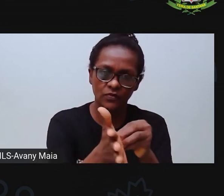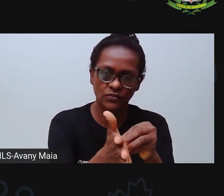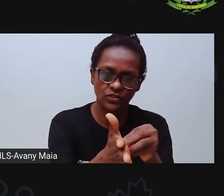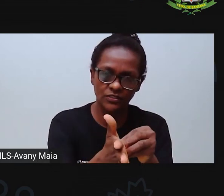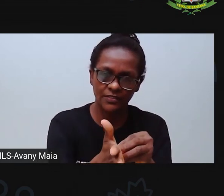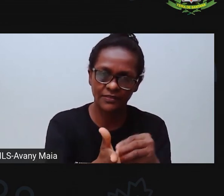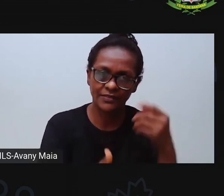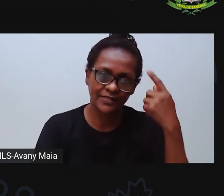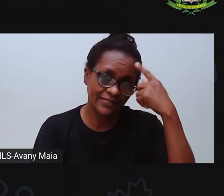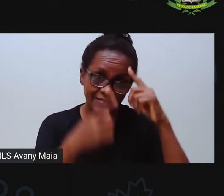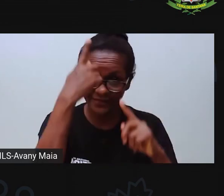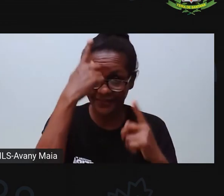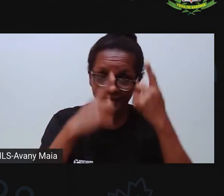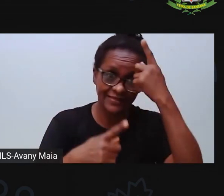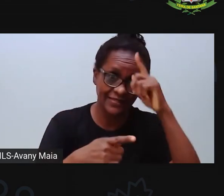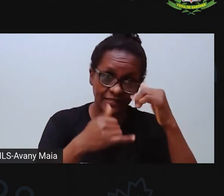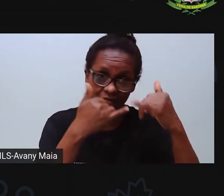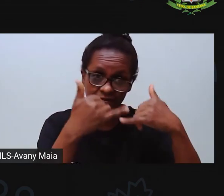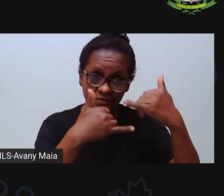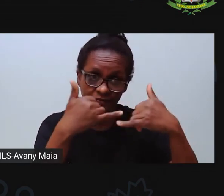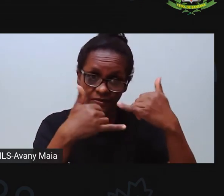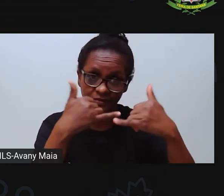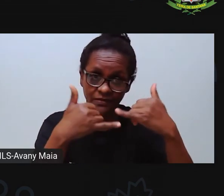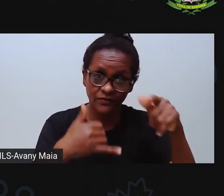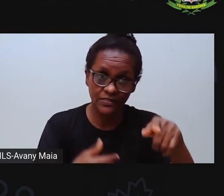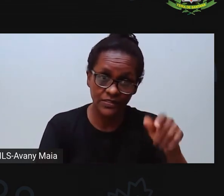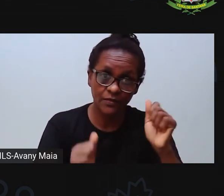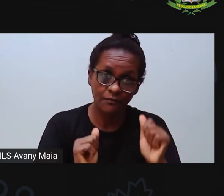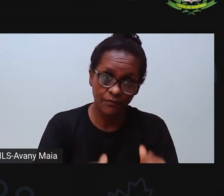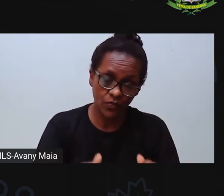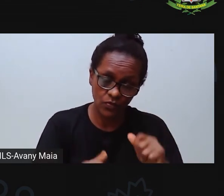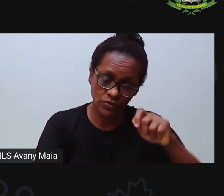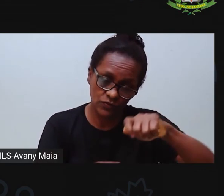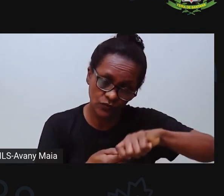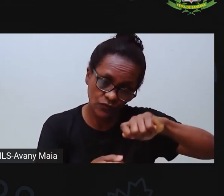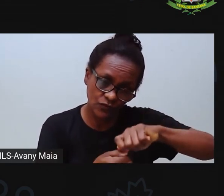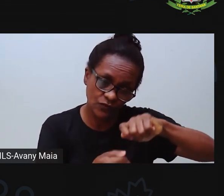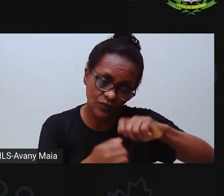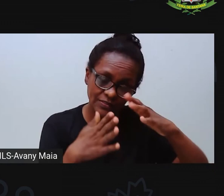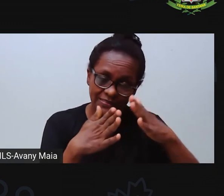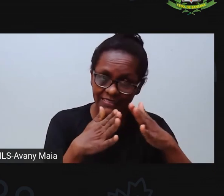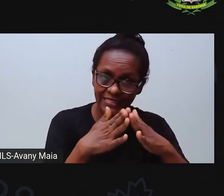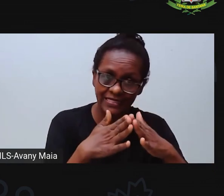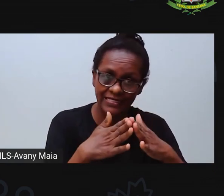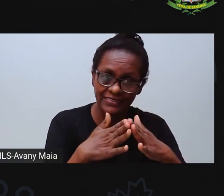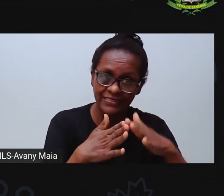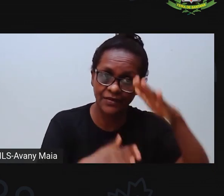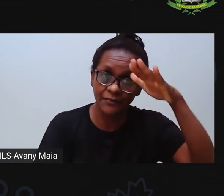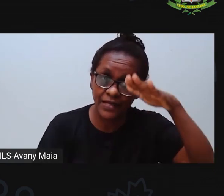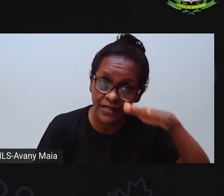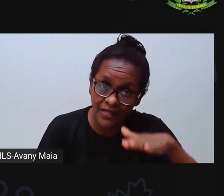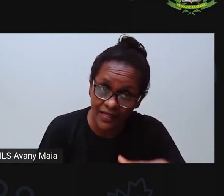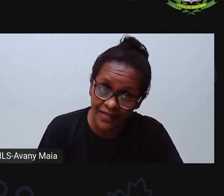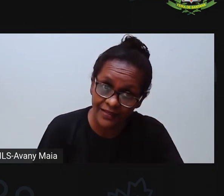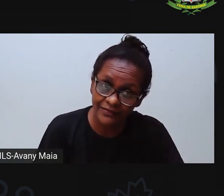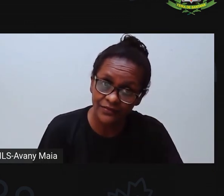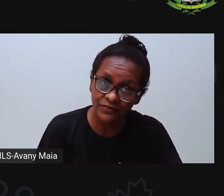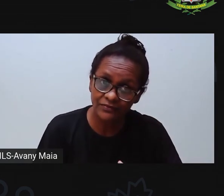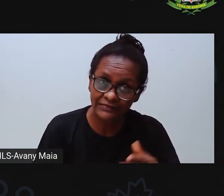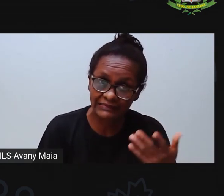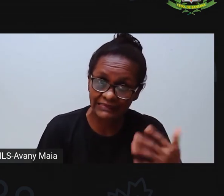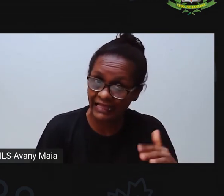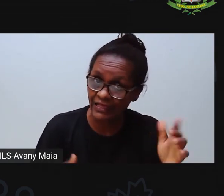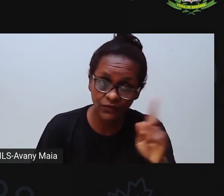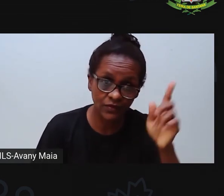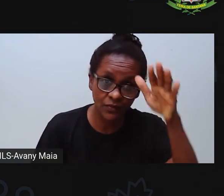ideias, né? De brinquedos que vocês podem construir aí na casa de vocês, sem gastar quase nada. Usando reciclagem, usando,